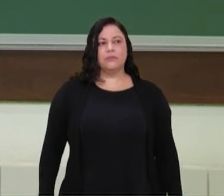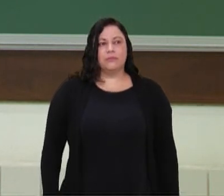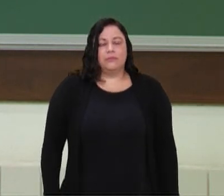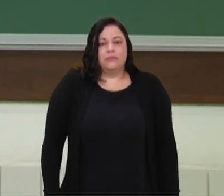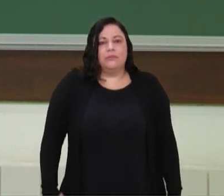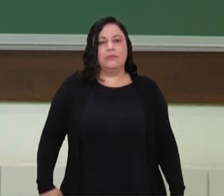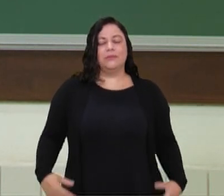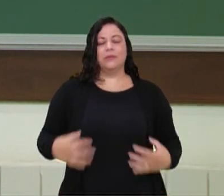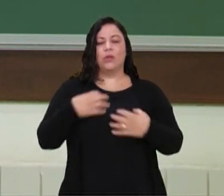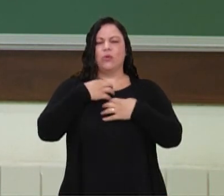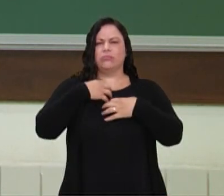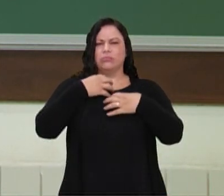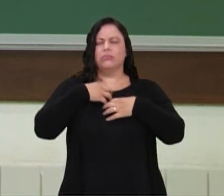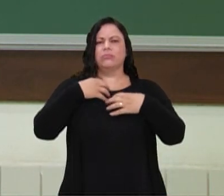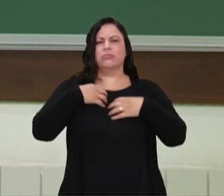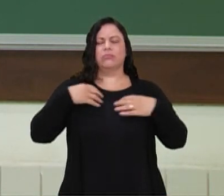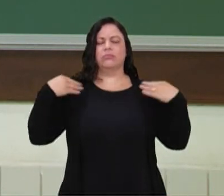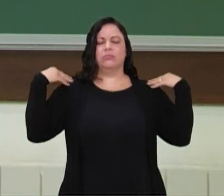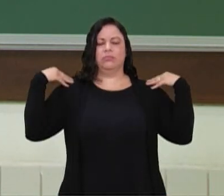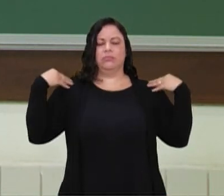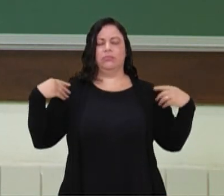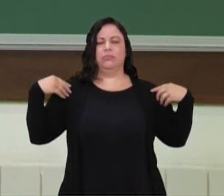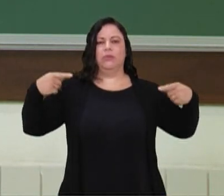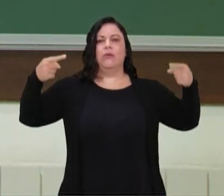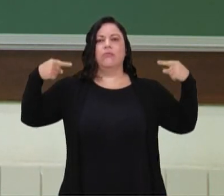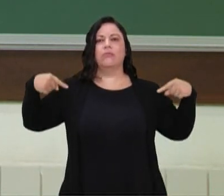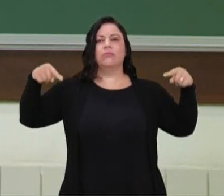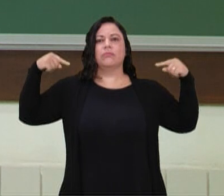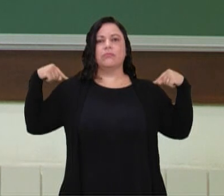atento, com consciência corporal, ok?